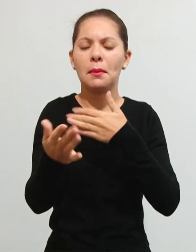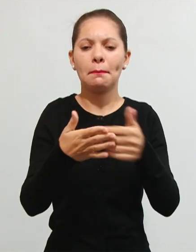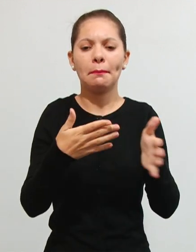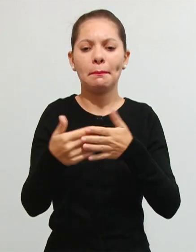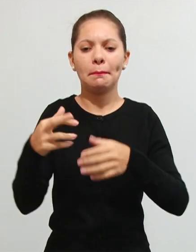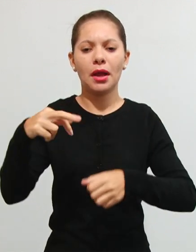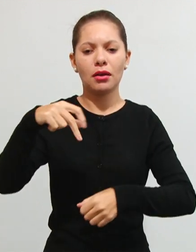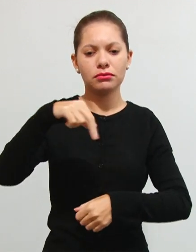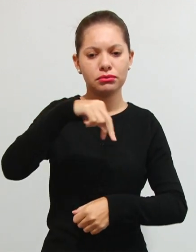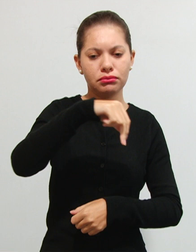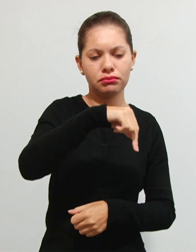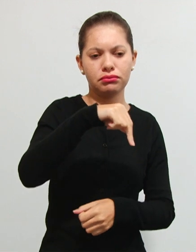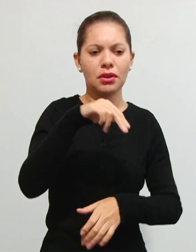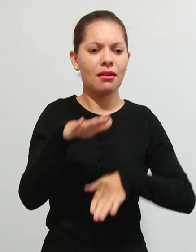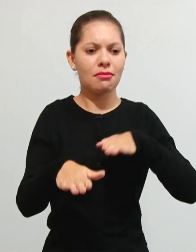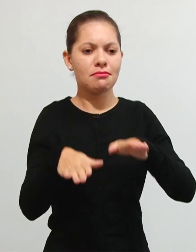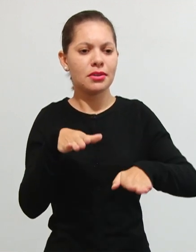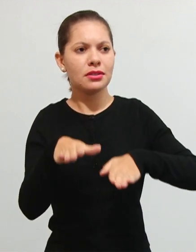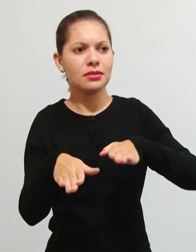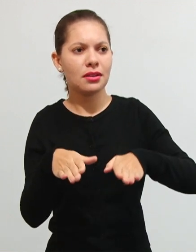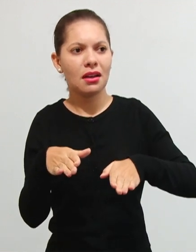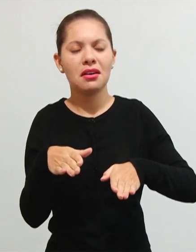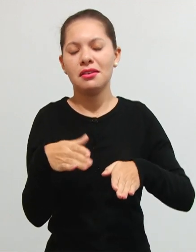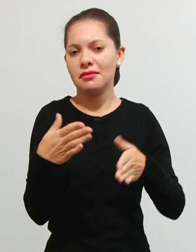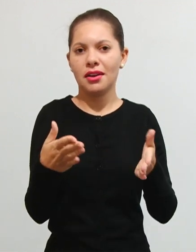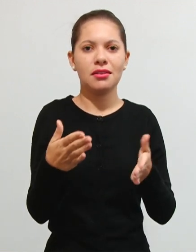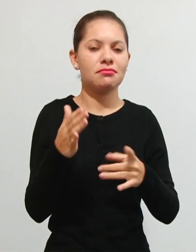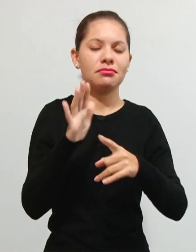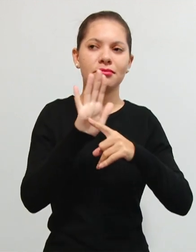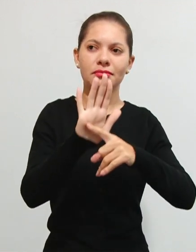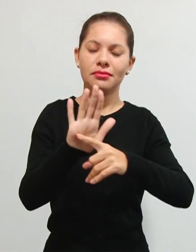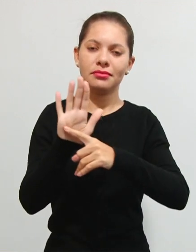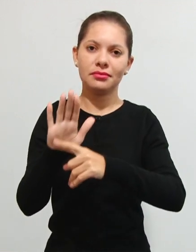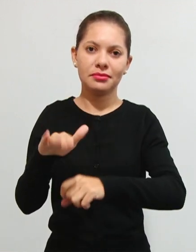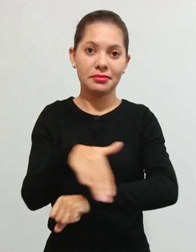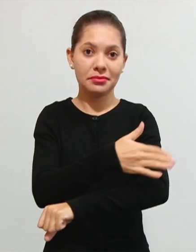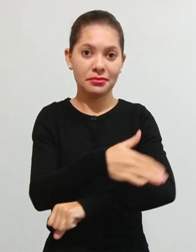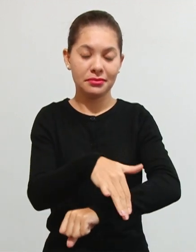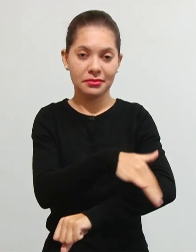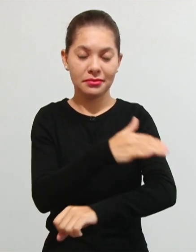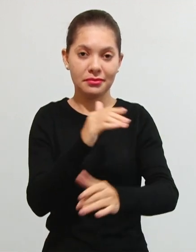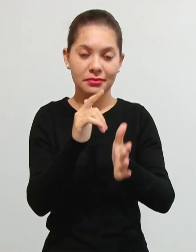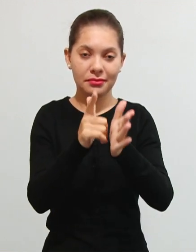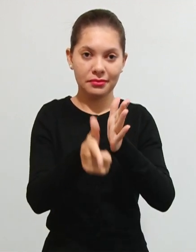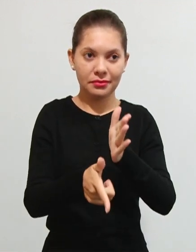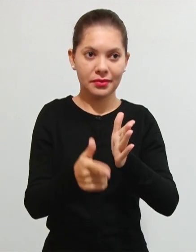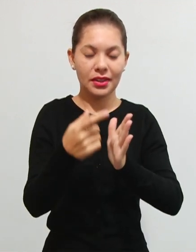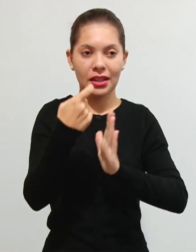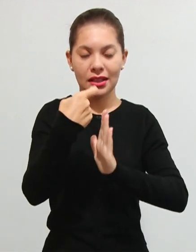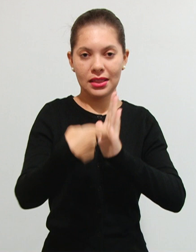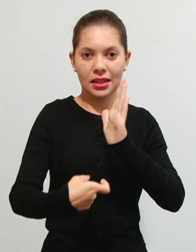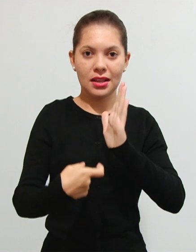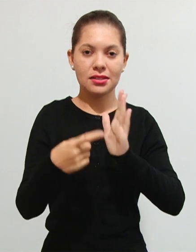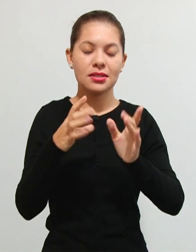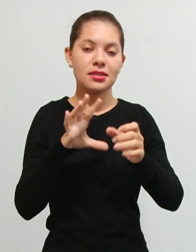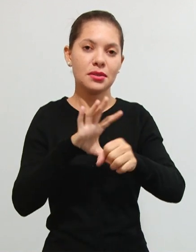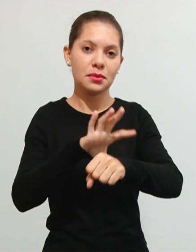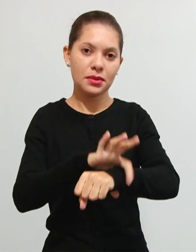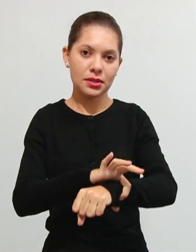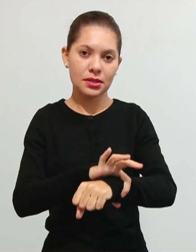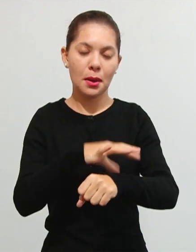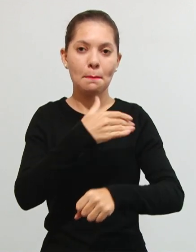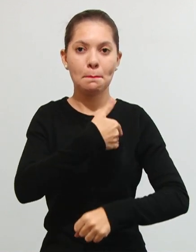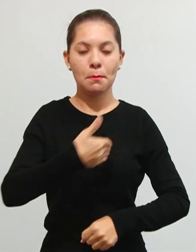ela vai estar sendo beneficiada pela via que está limpa. Taxa de segurança pública também não pode ser cobrada.